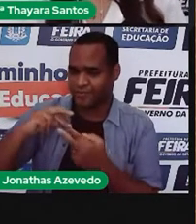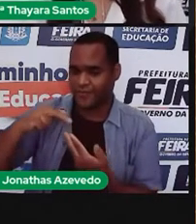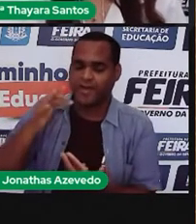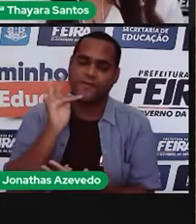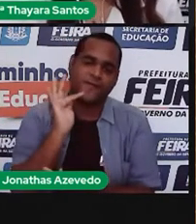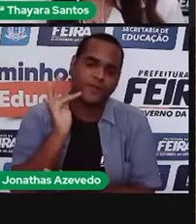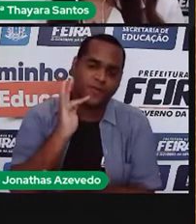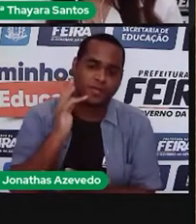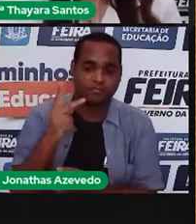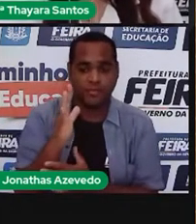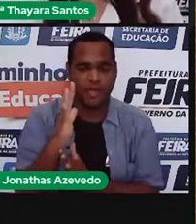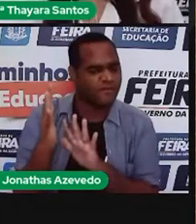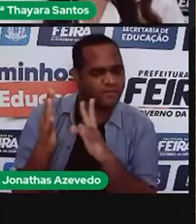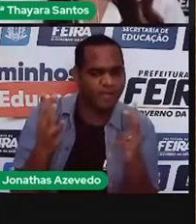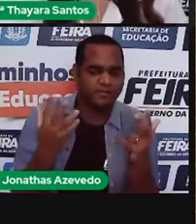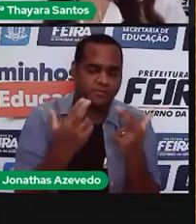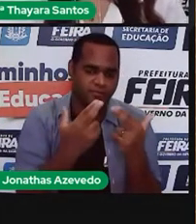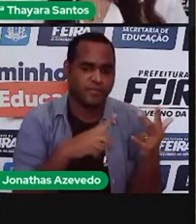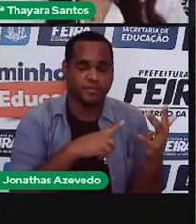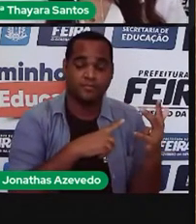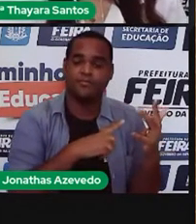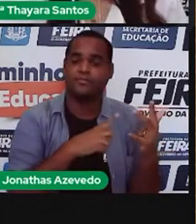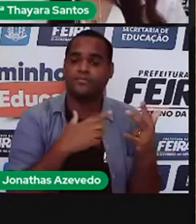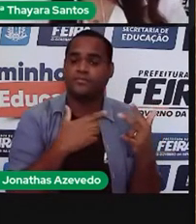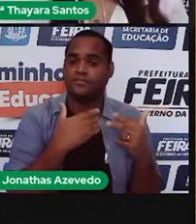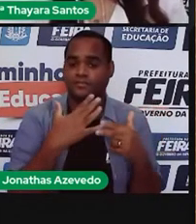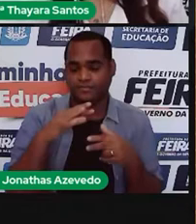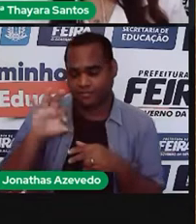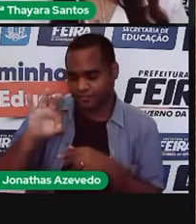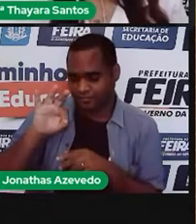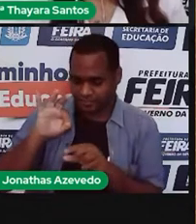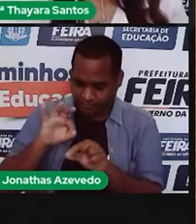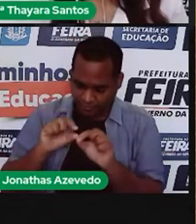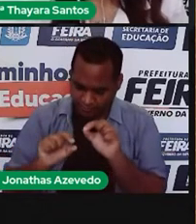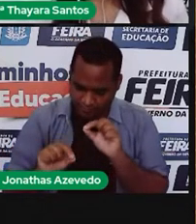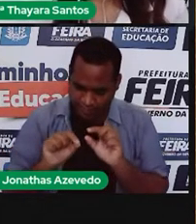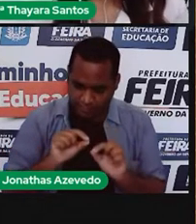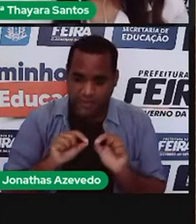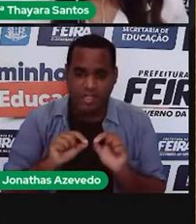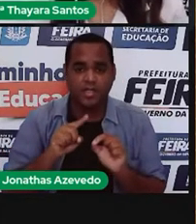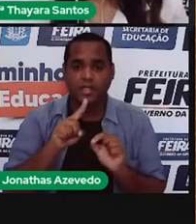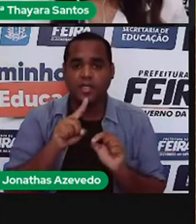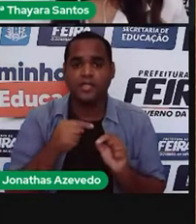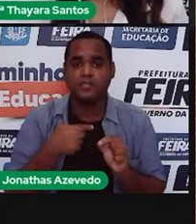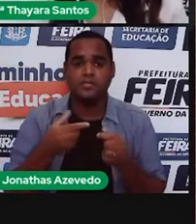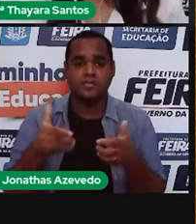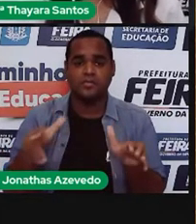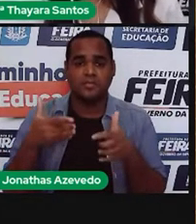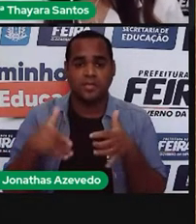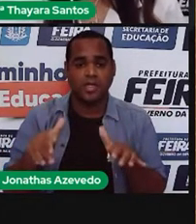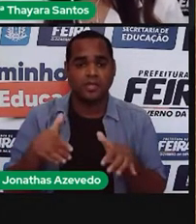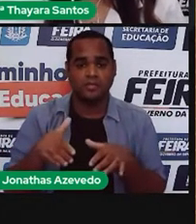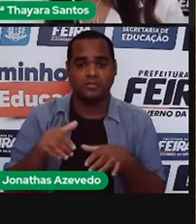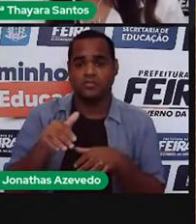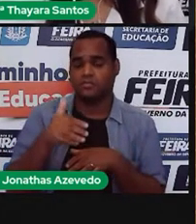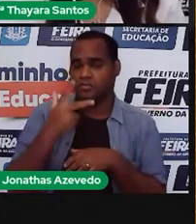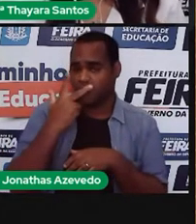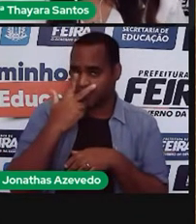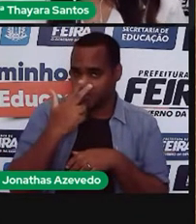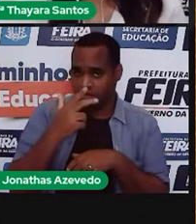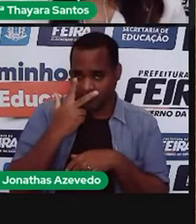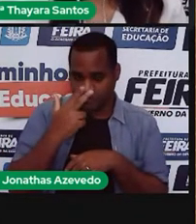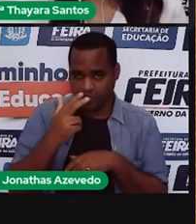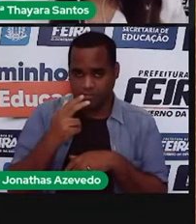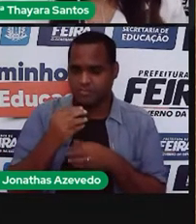daquela planta, de uma forma geral, e retiram a partezinha que eles não querem, que é uma característica que